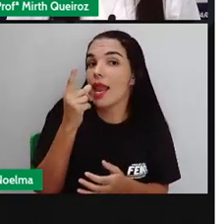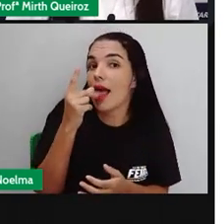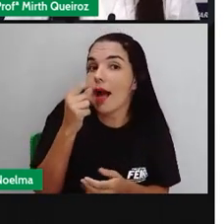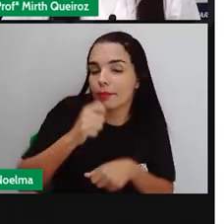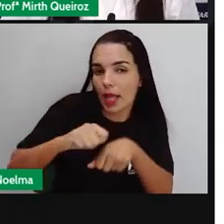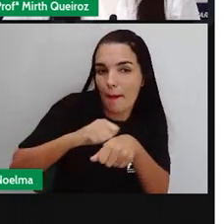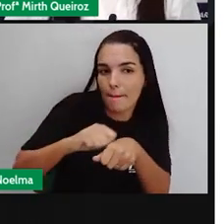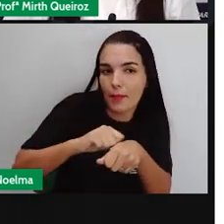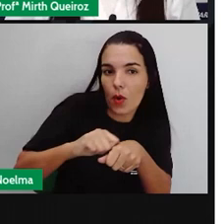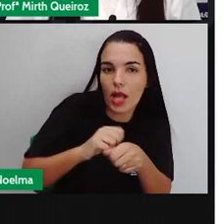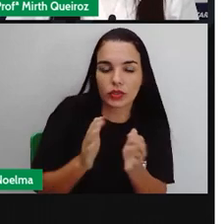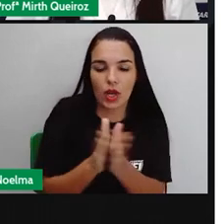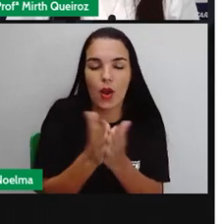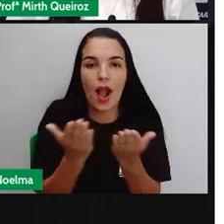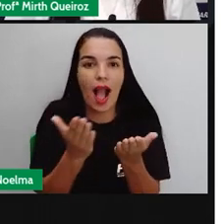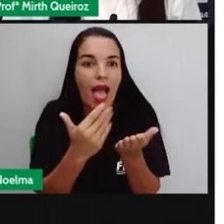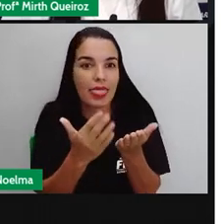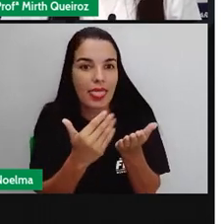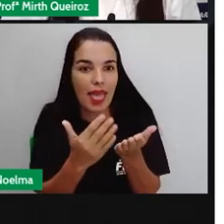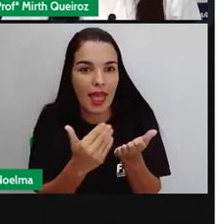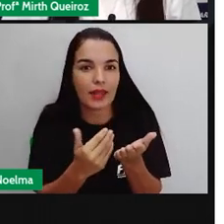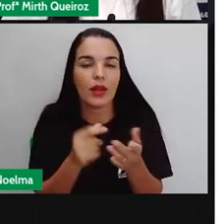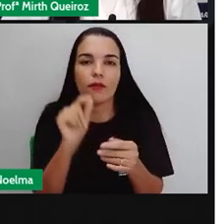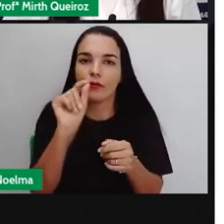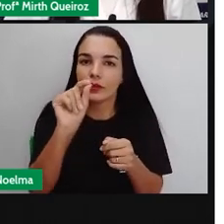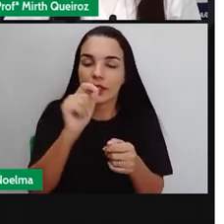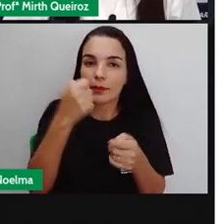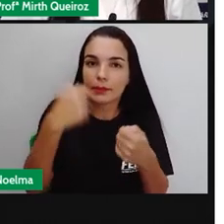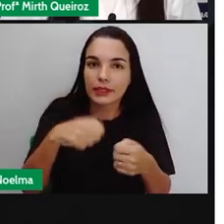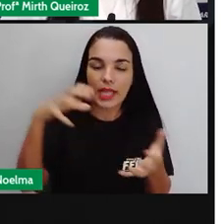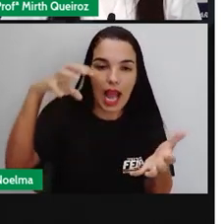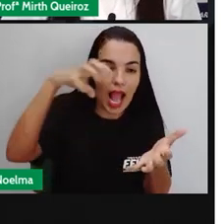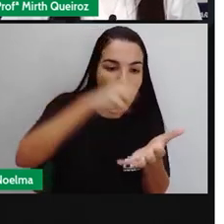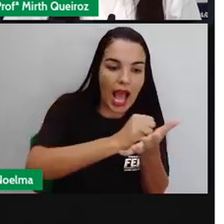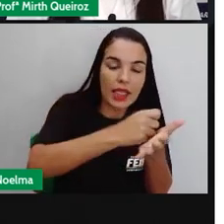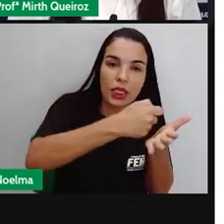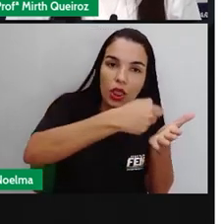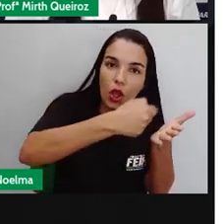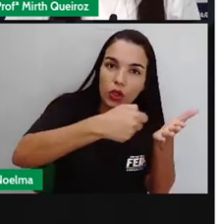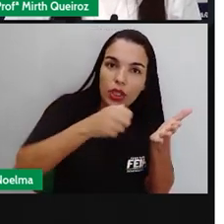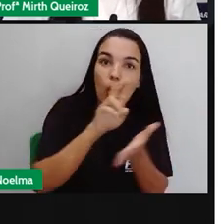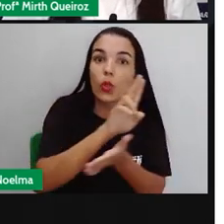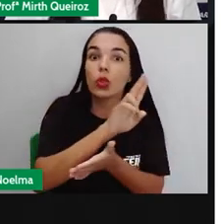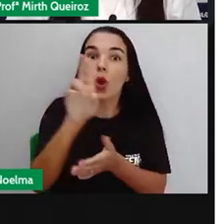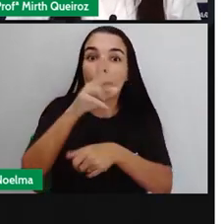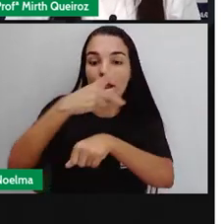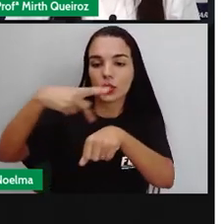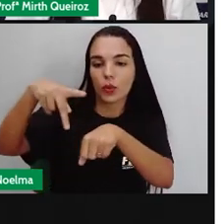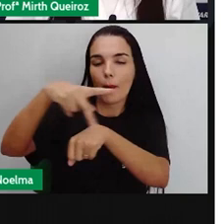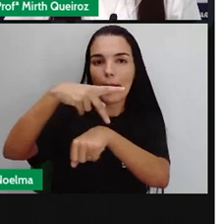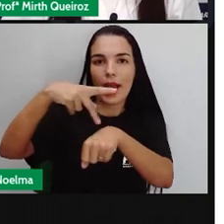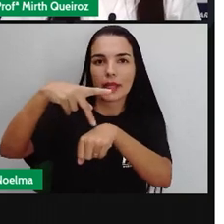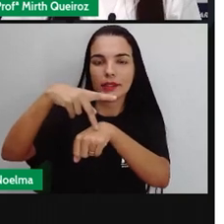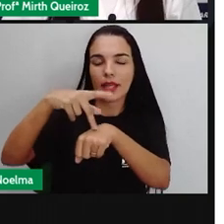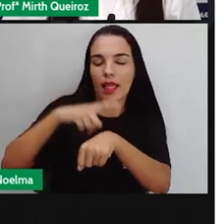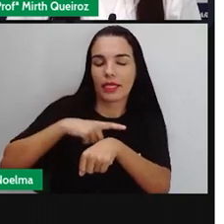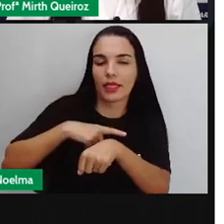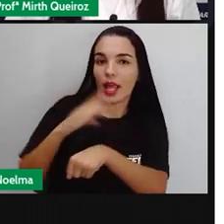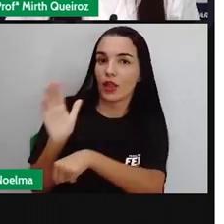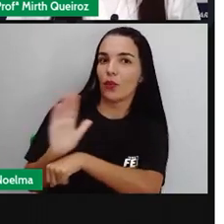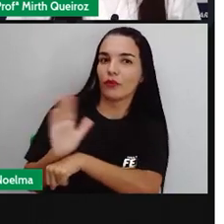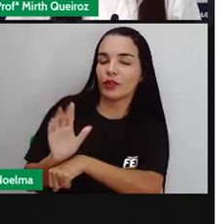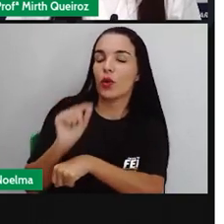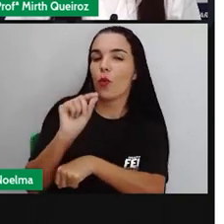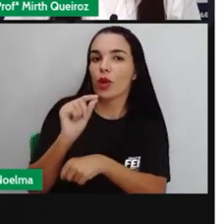a borracha de vocês e o caderno de vocês e vocês vão anotar os nomes dos países citados no vídeo e as